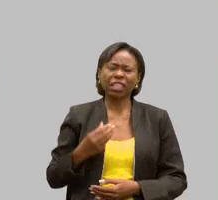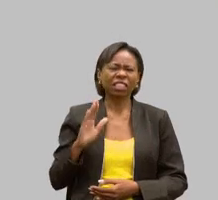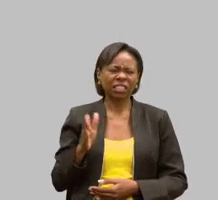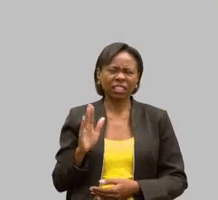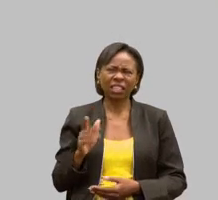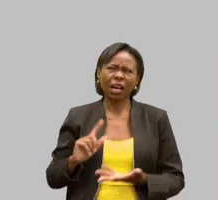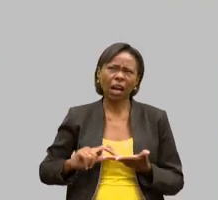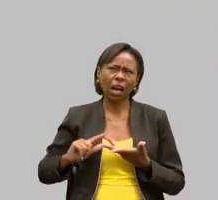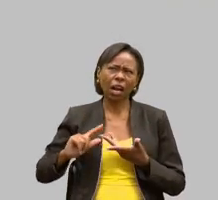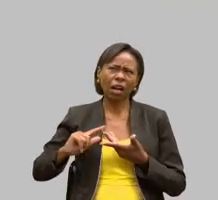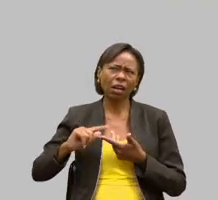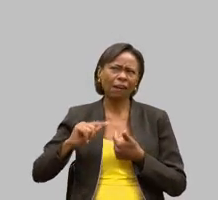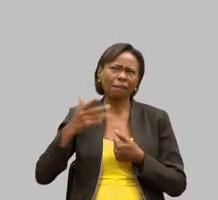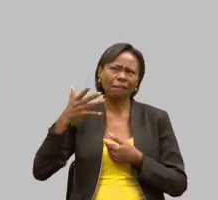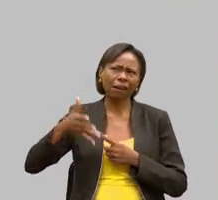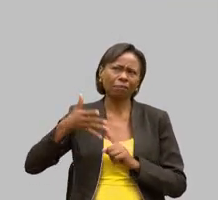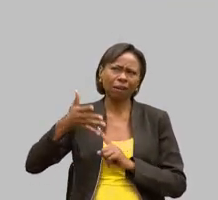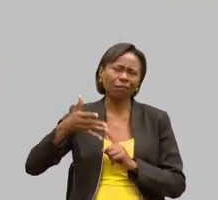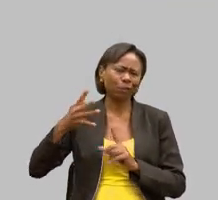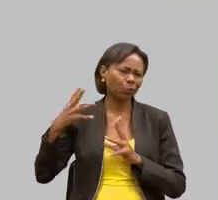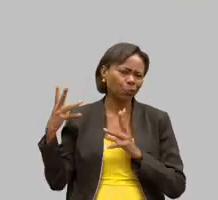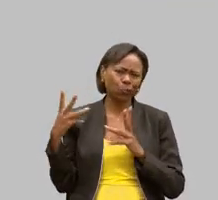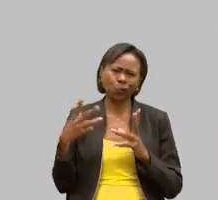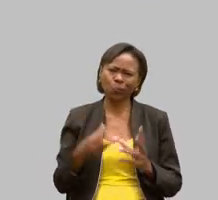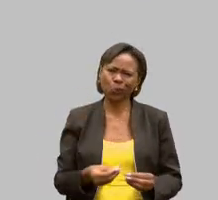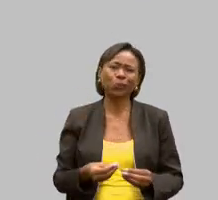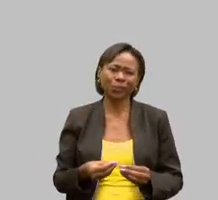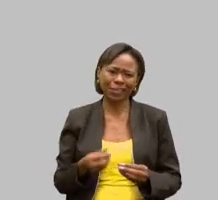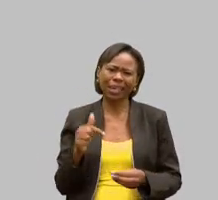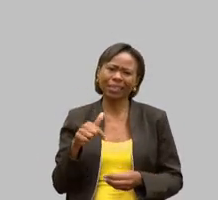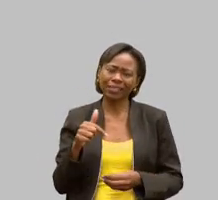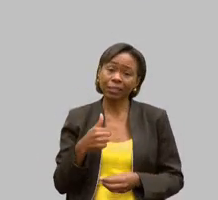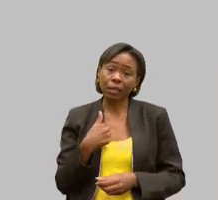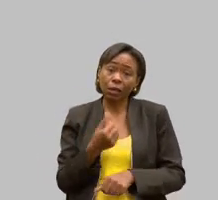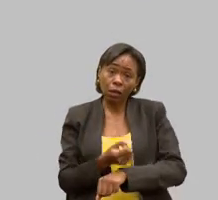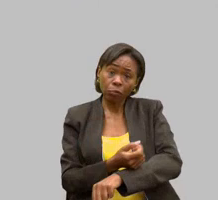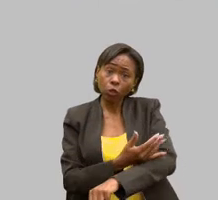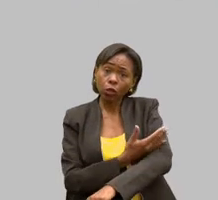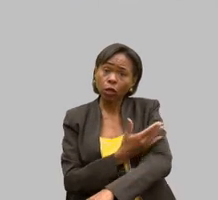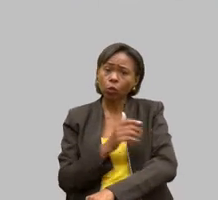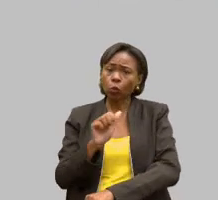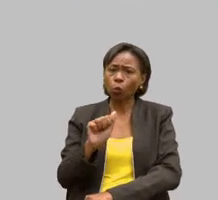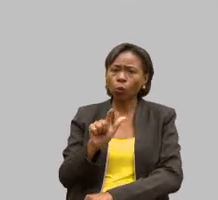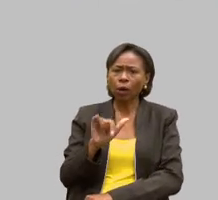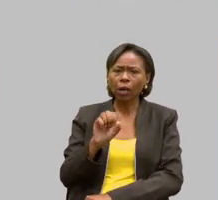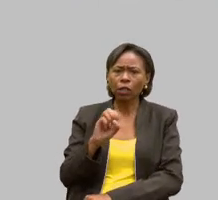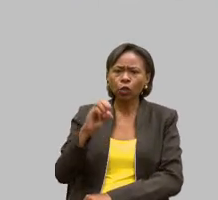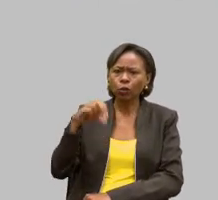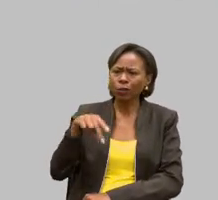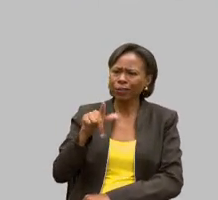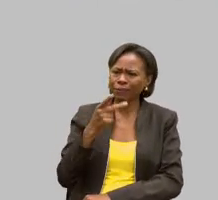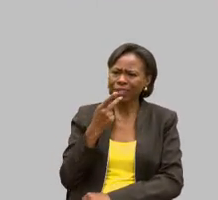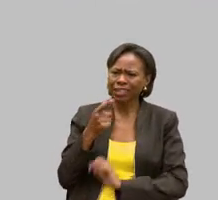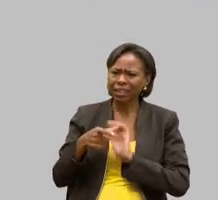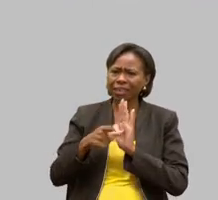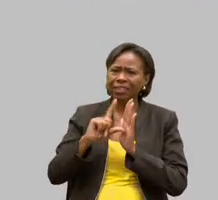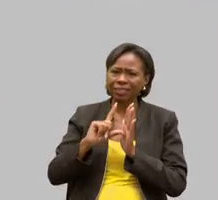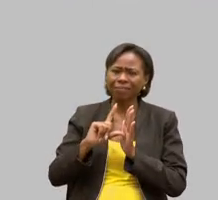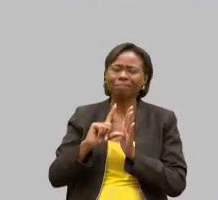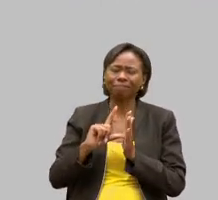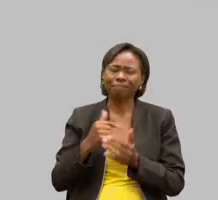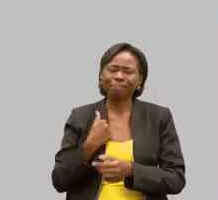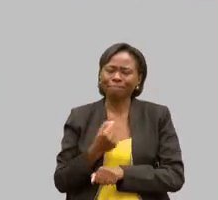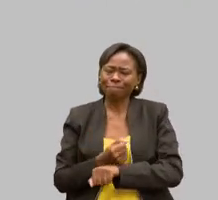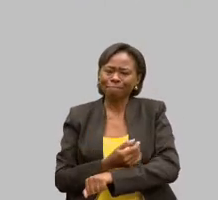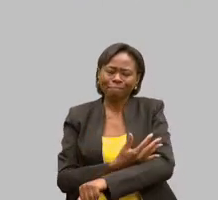nessa casa fiquei emocionada com a fala do Alisson e é e é por